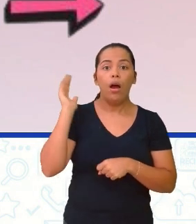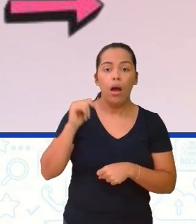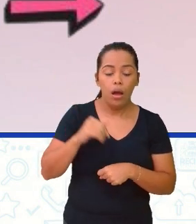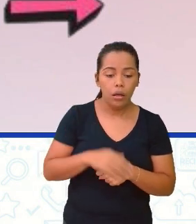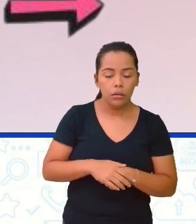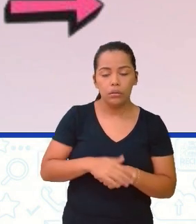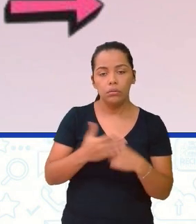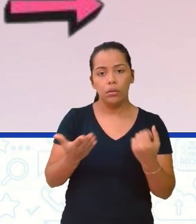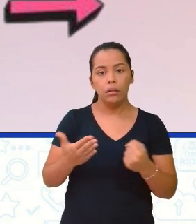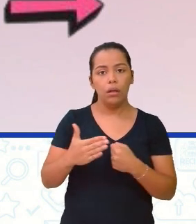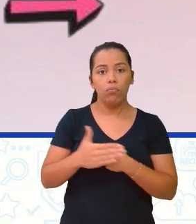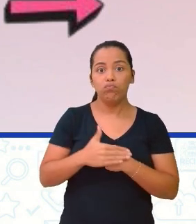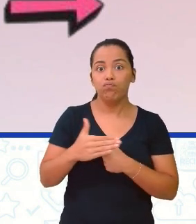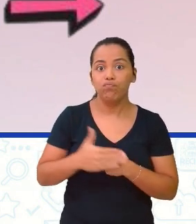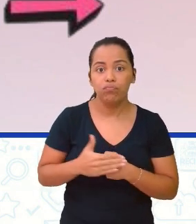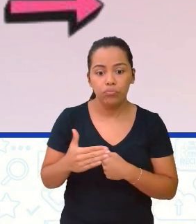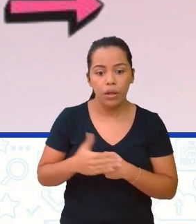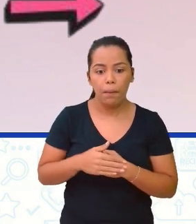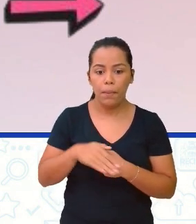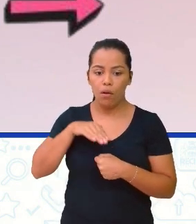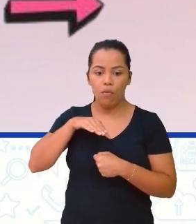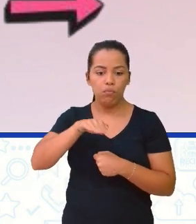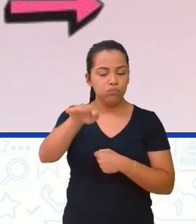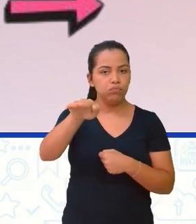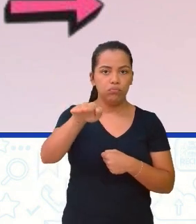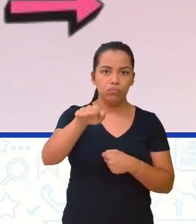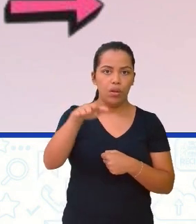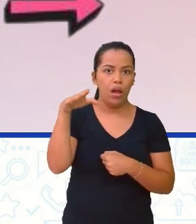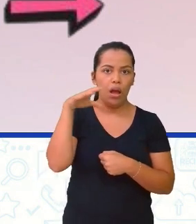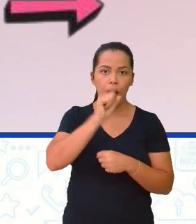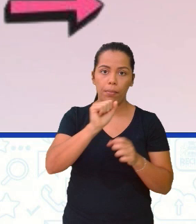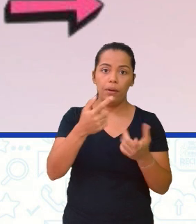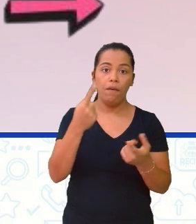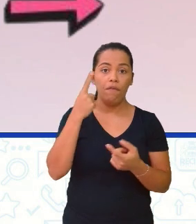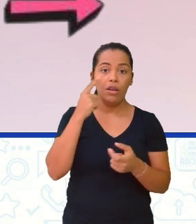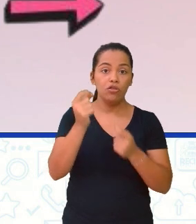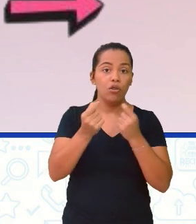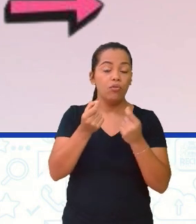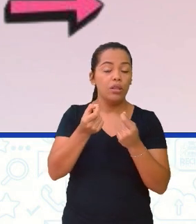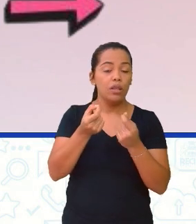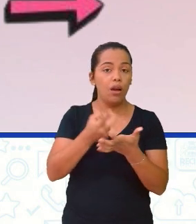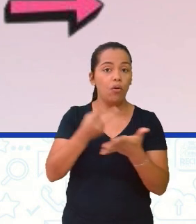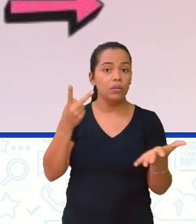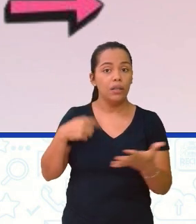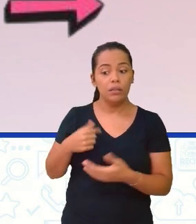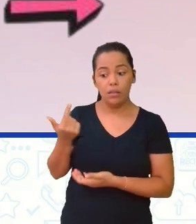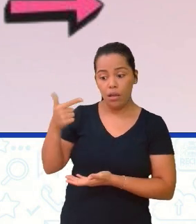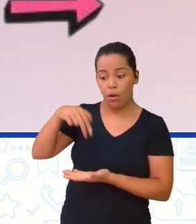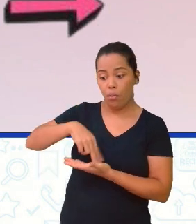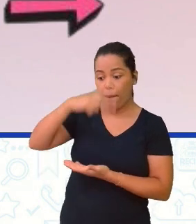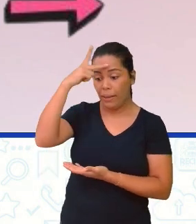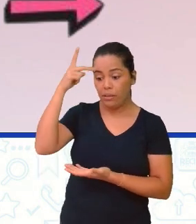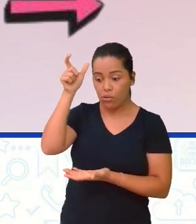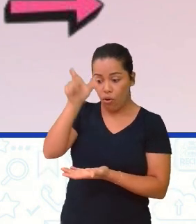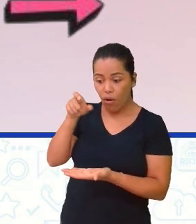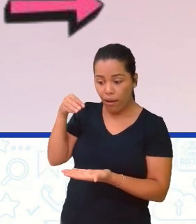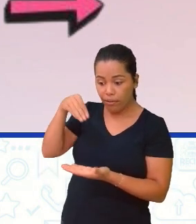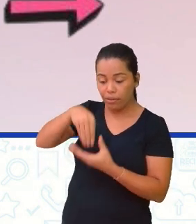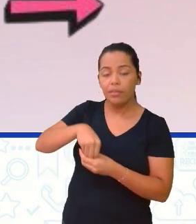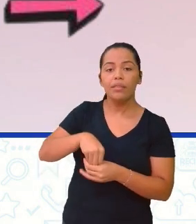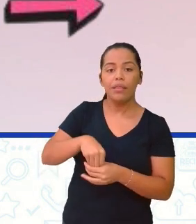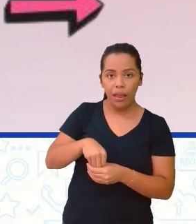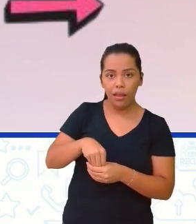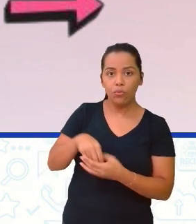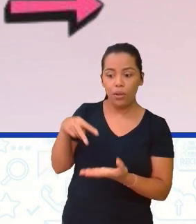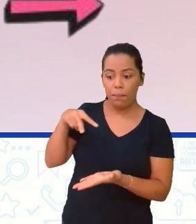Então, gente vai ver aí o que é que acontece com o corpo desse indivíduo que está parado. Então, eu vou apontar